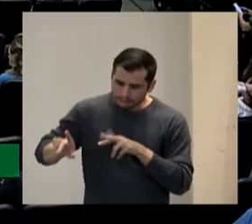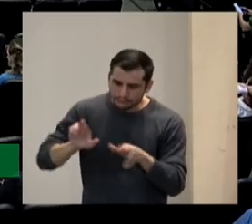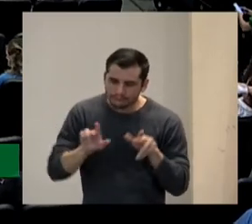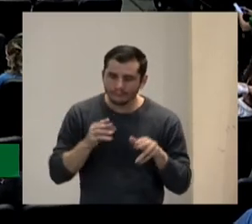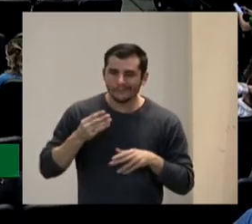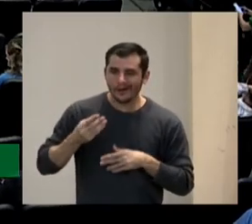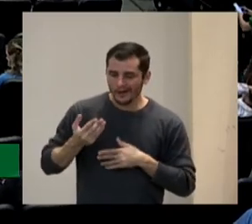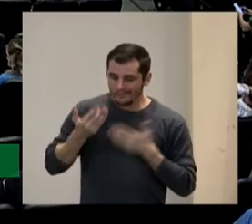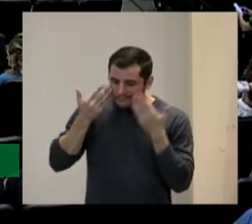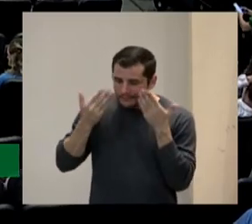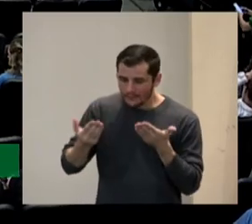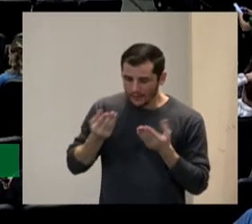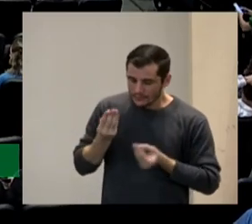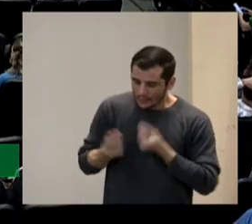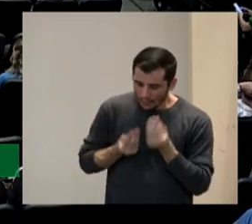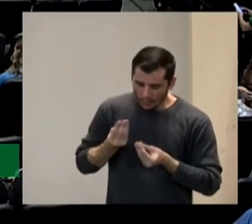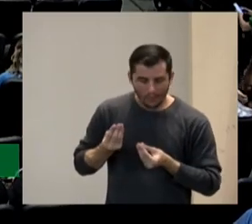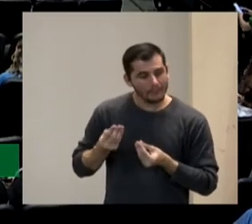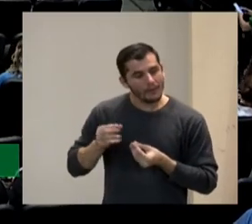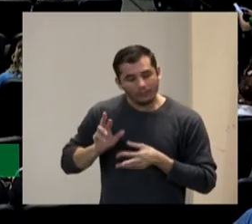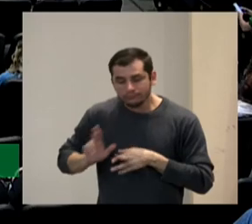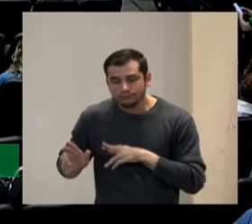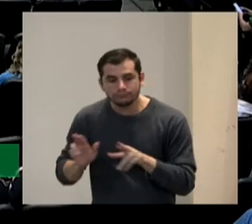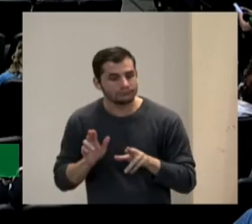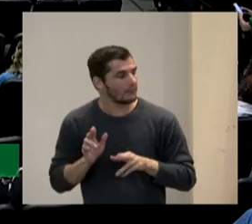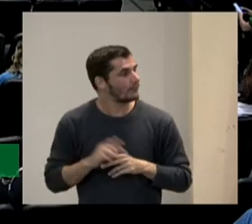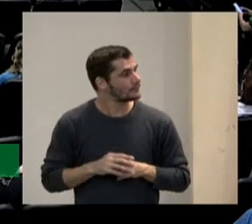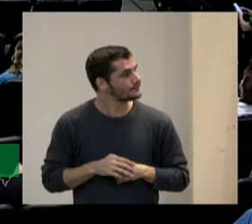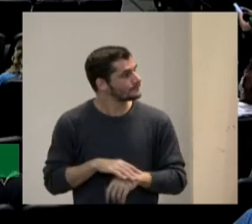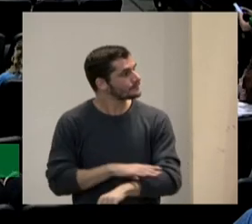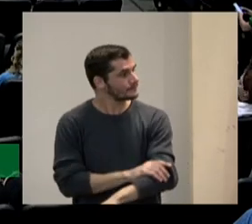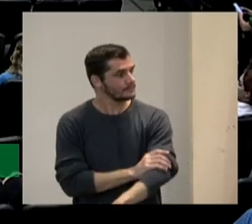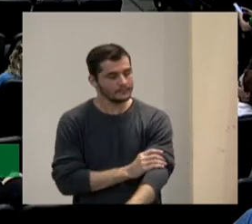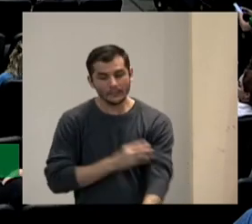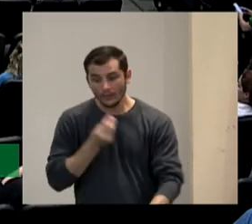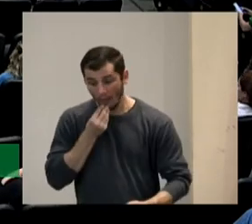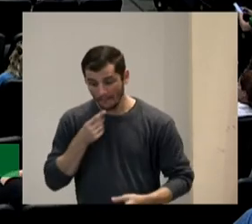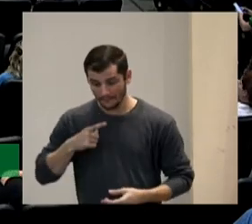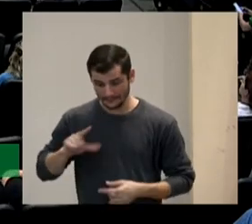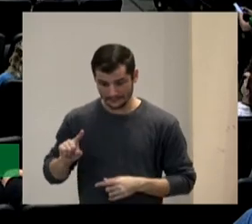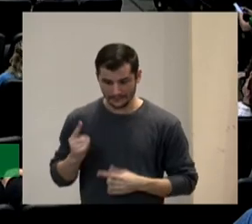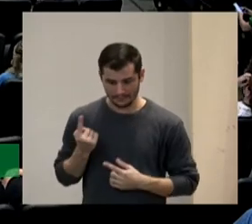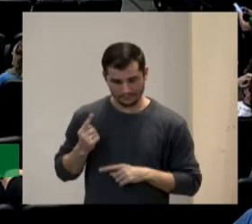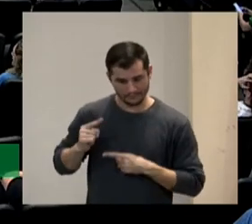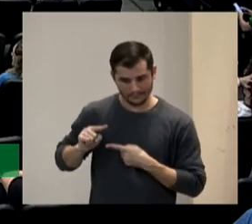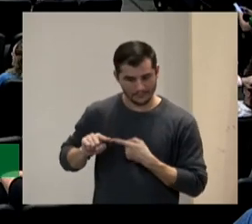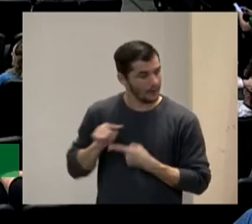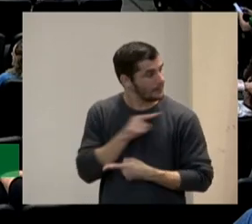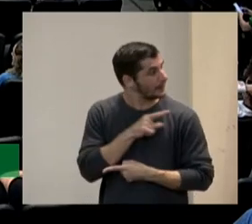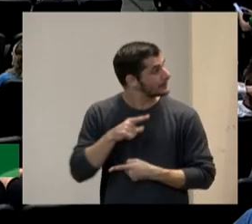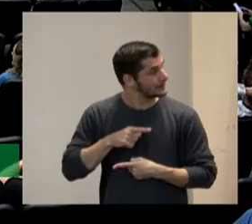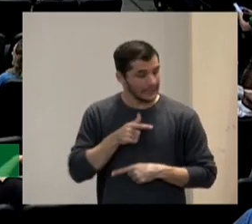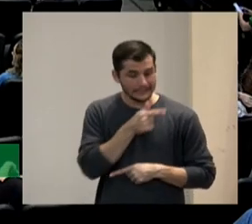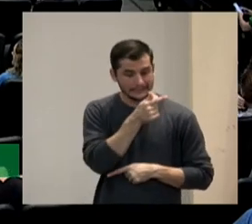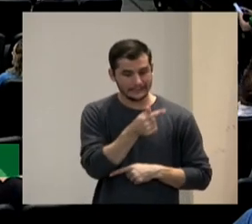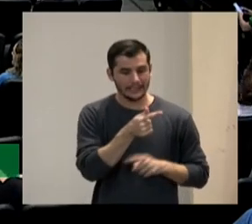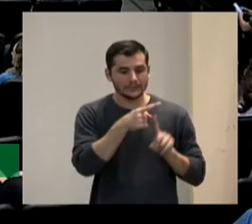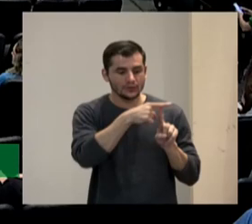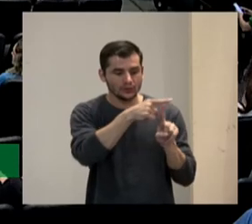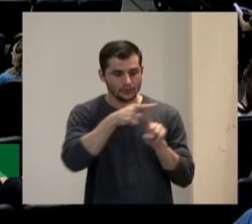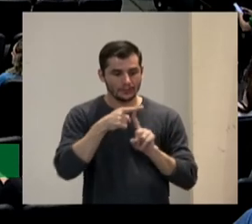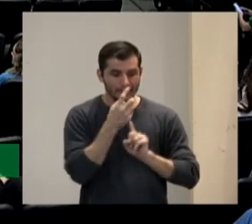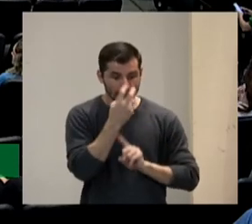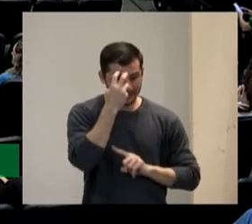nossas capacidades cognitivas e Gartner em um primeiro lugar colocou sete tipos de inteligência depois colocou mais duas